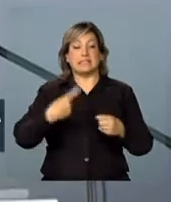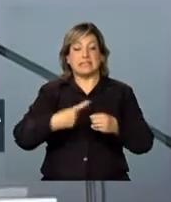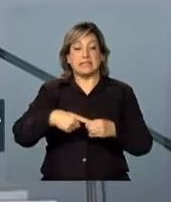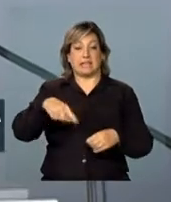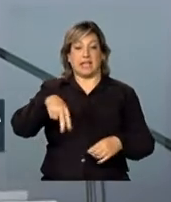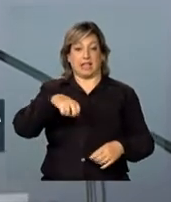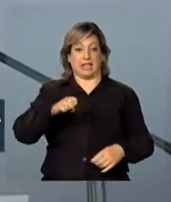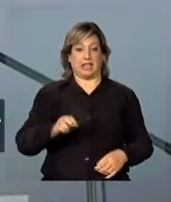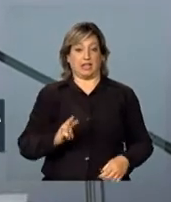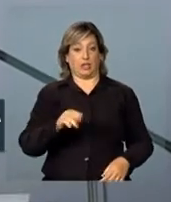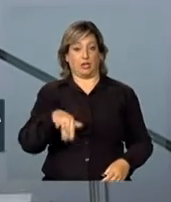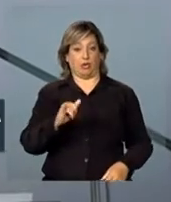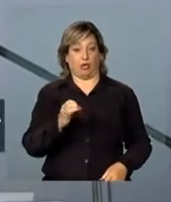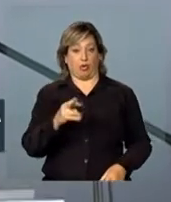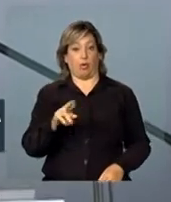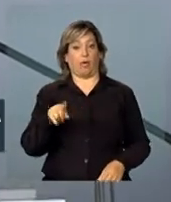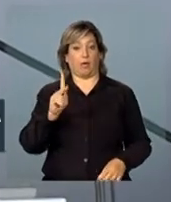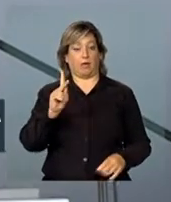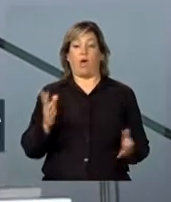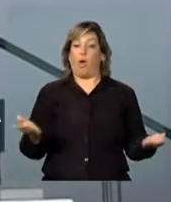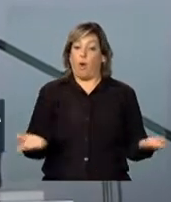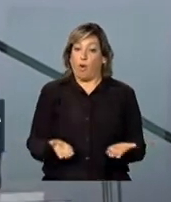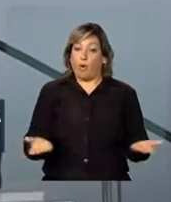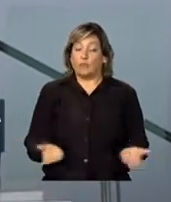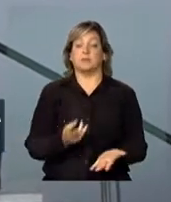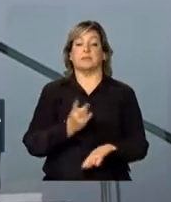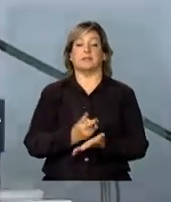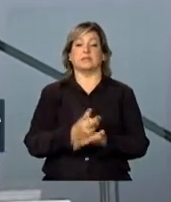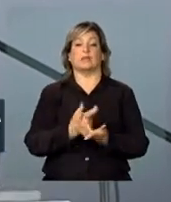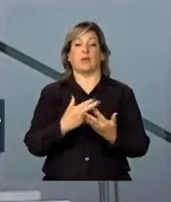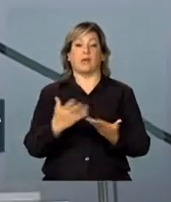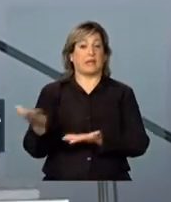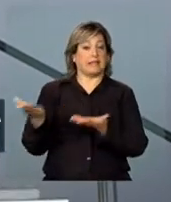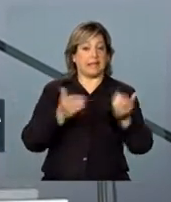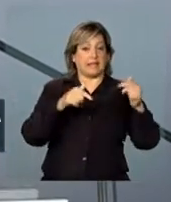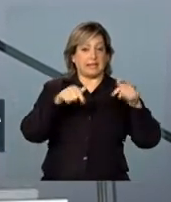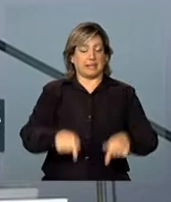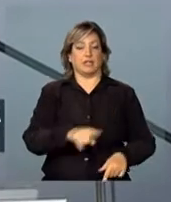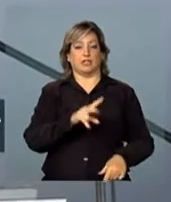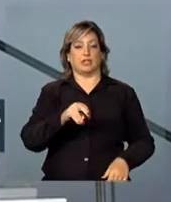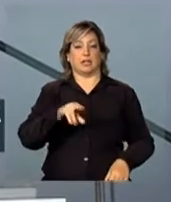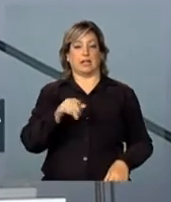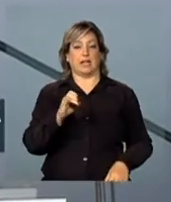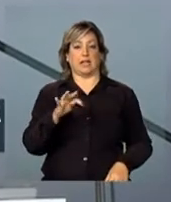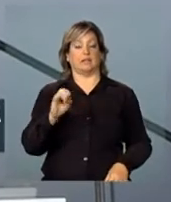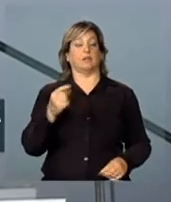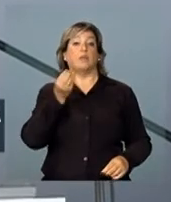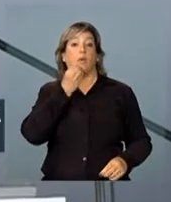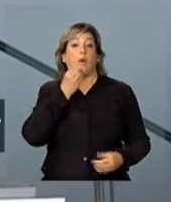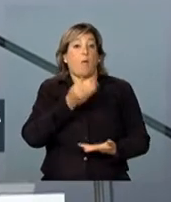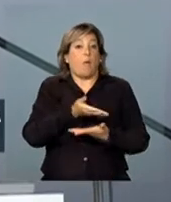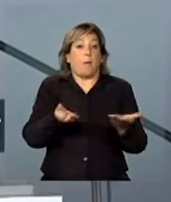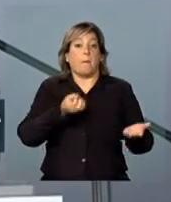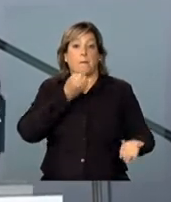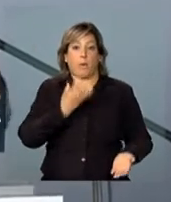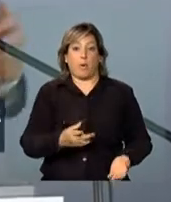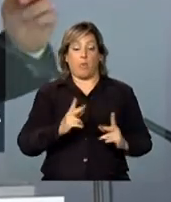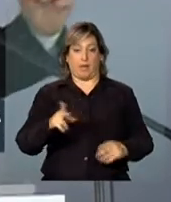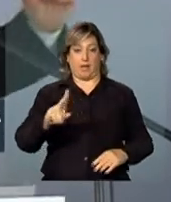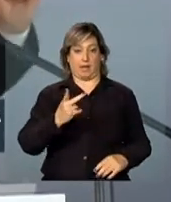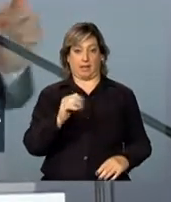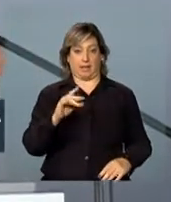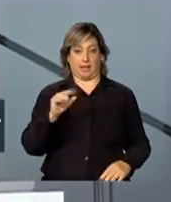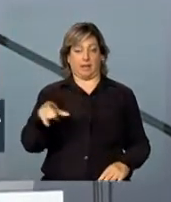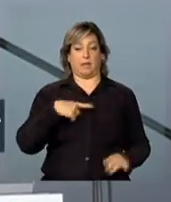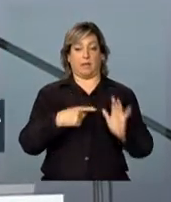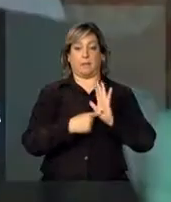estamos, na mesma direção, trazendo aqui para a Zona Leste uma grande oportunidade. Como Haddad mostrou, nós